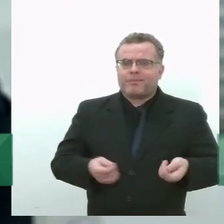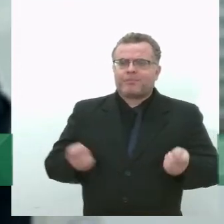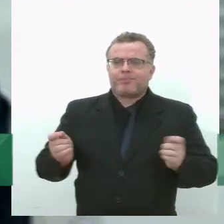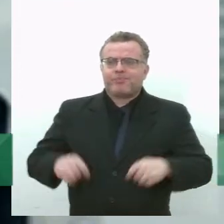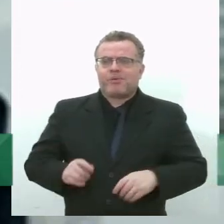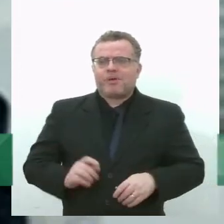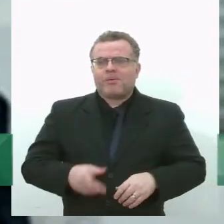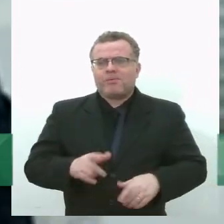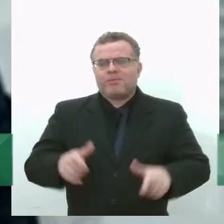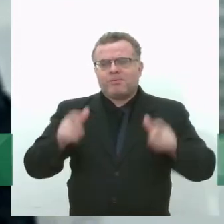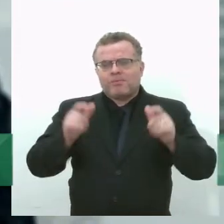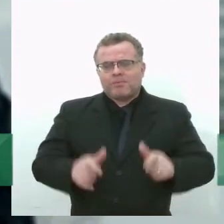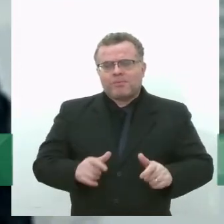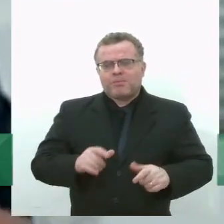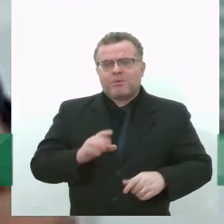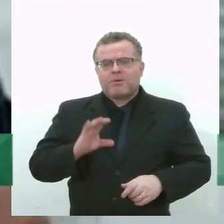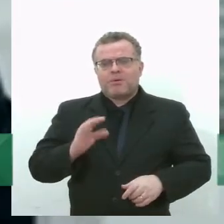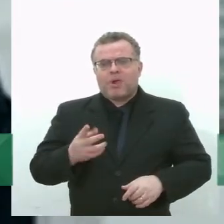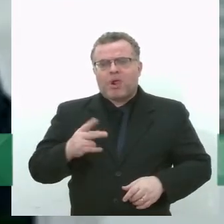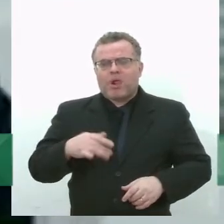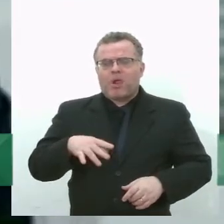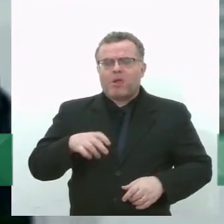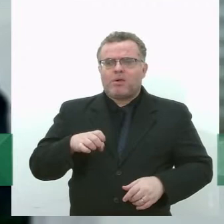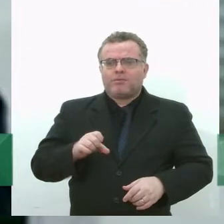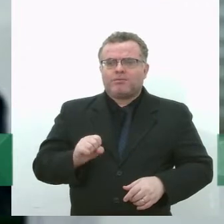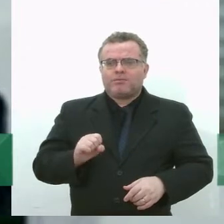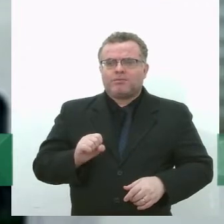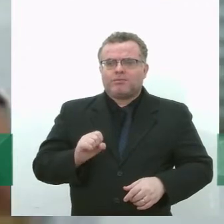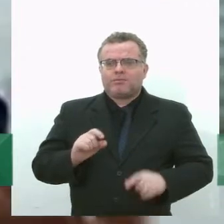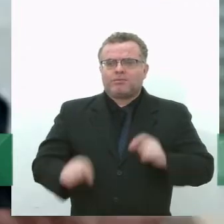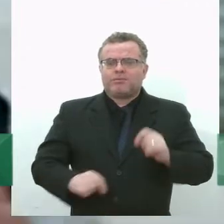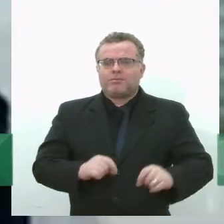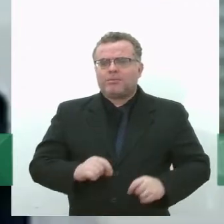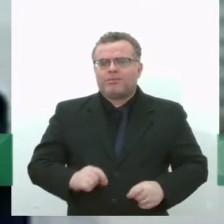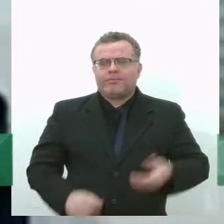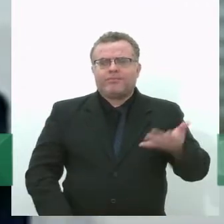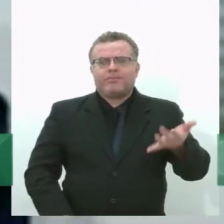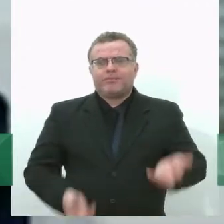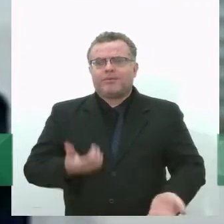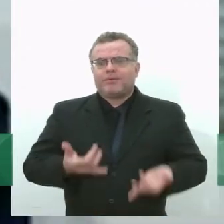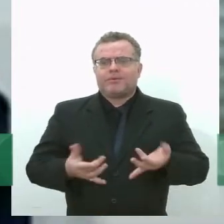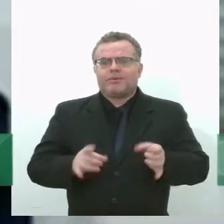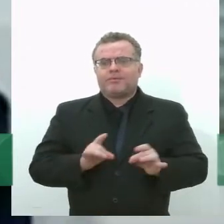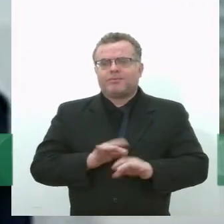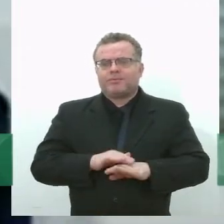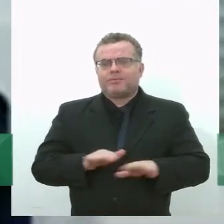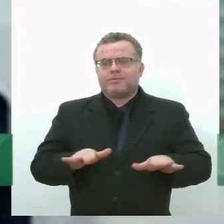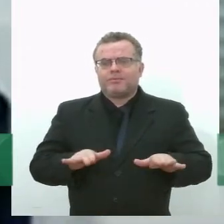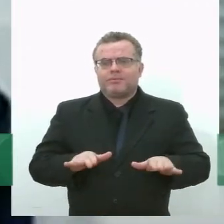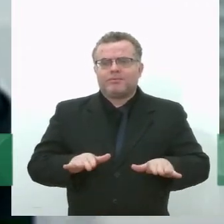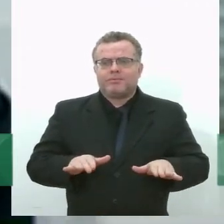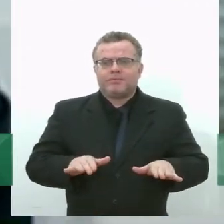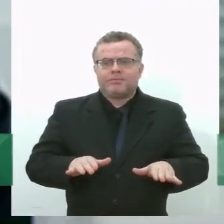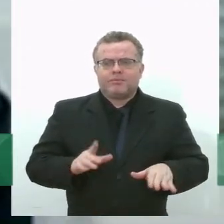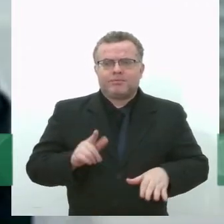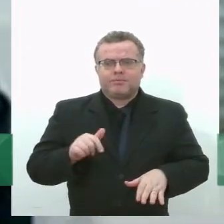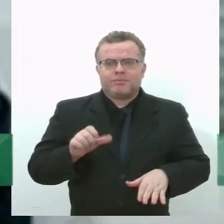como o professor Gilberto falou. Às vezes, ele simplesmente queimado. A gente faz a queima do gás, no momento.